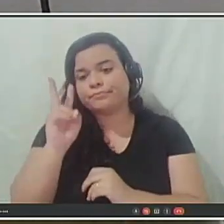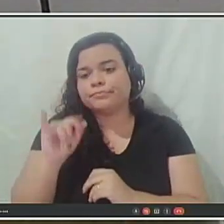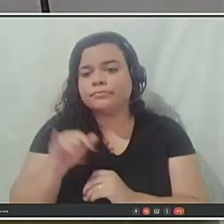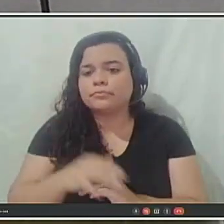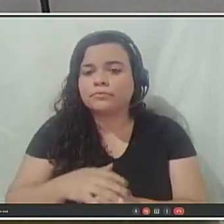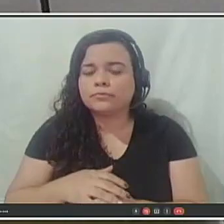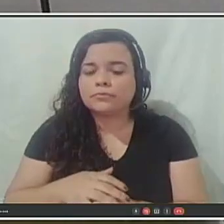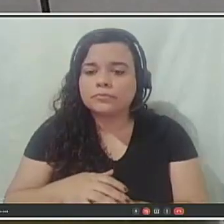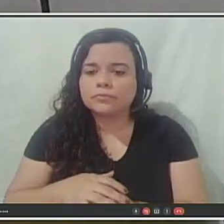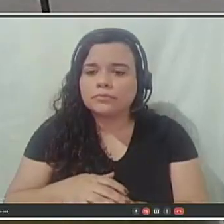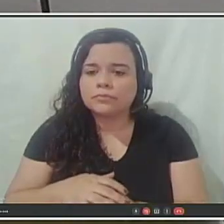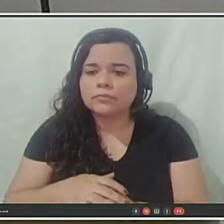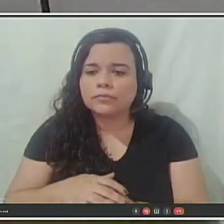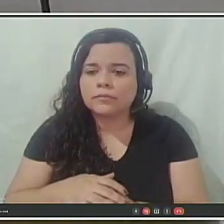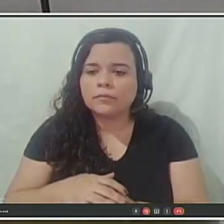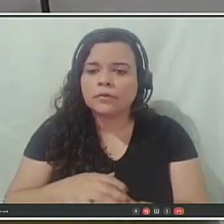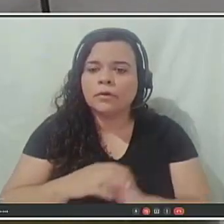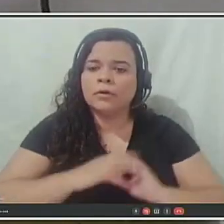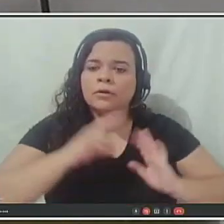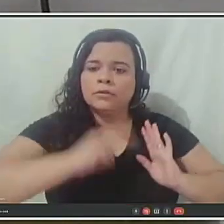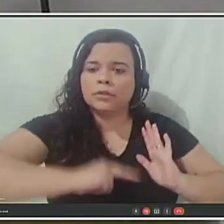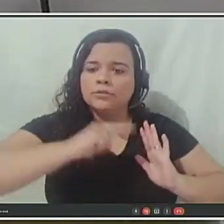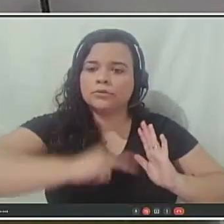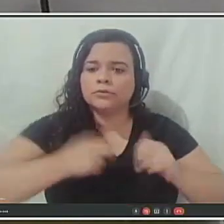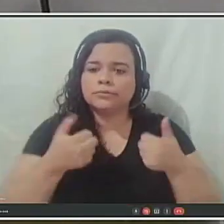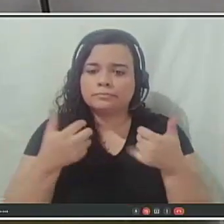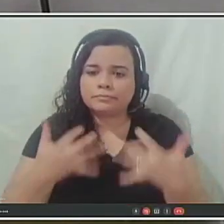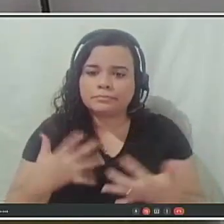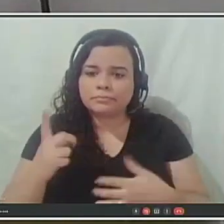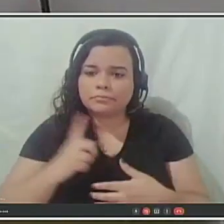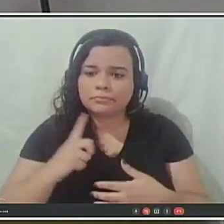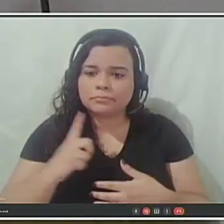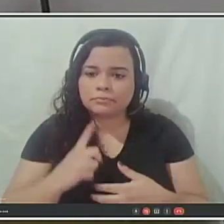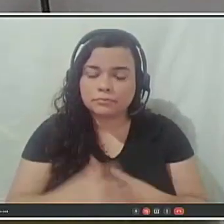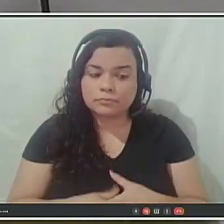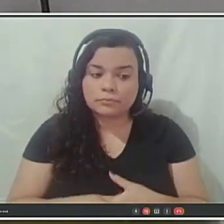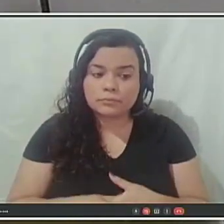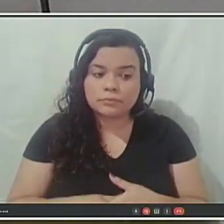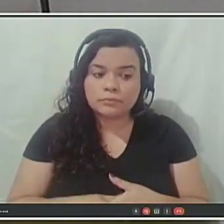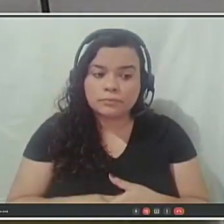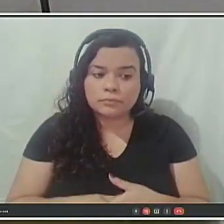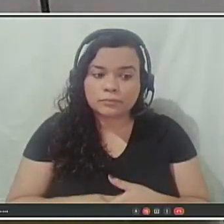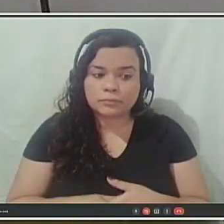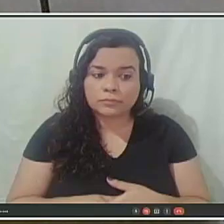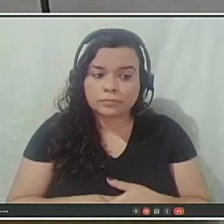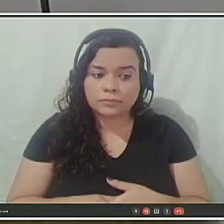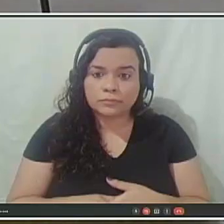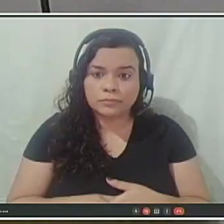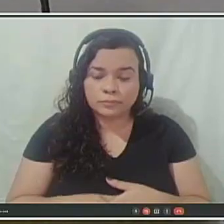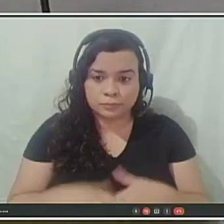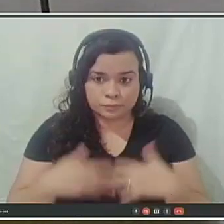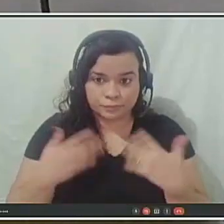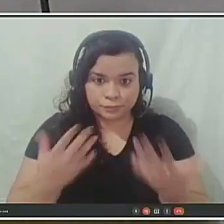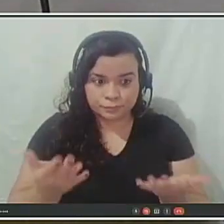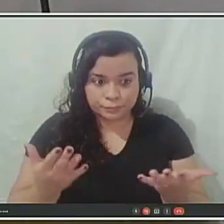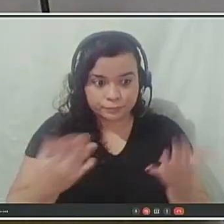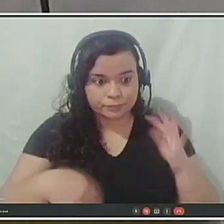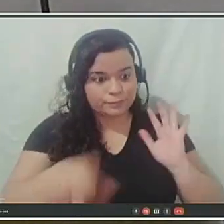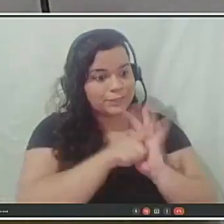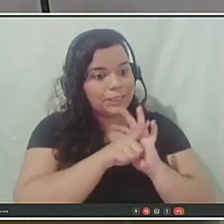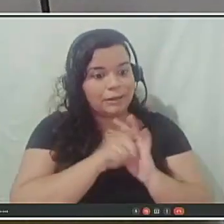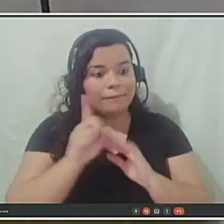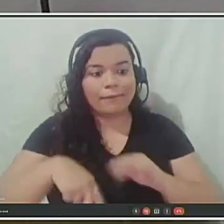Na lei previdenciária do Estado do Paraná, existe essa condição. Então, legalmente, é possível. Para que ele